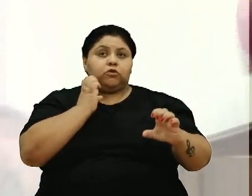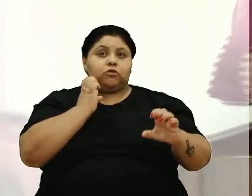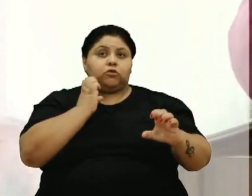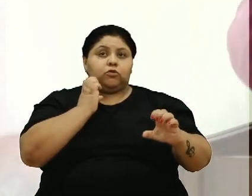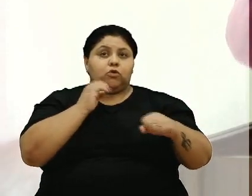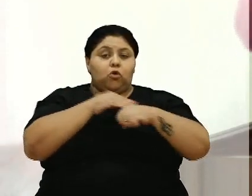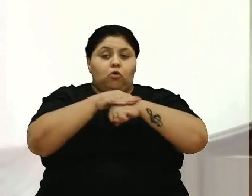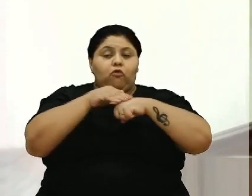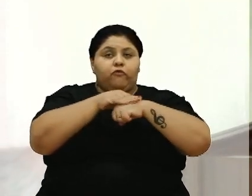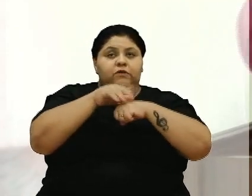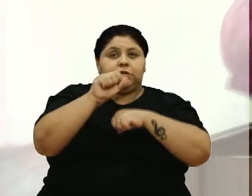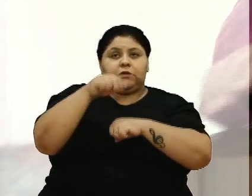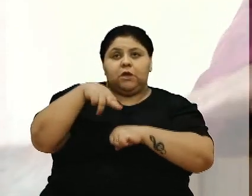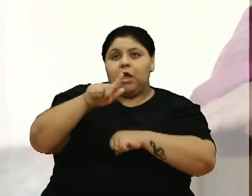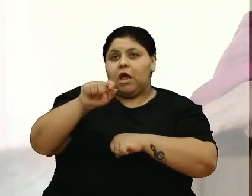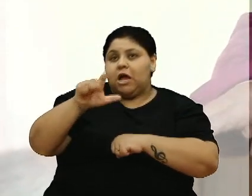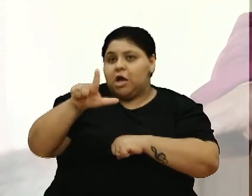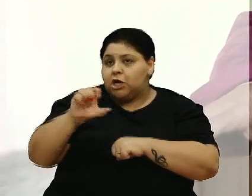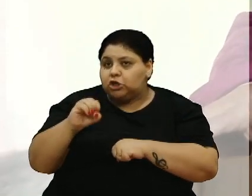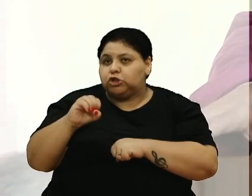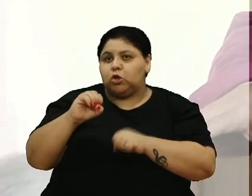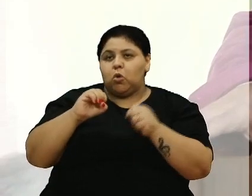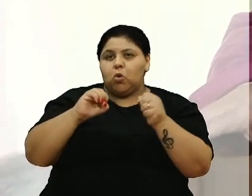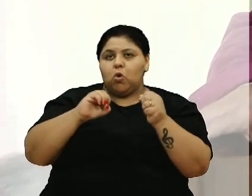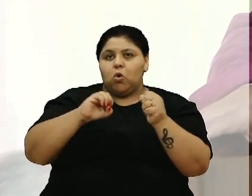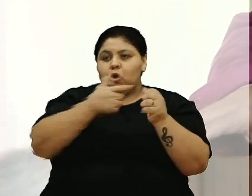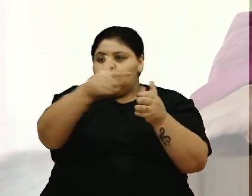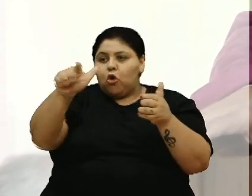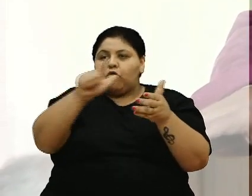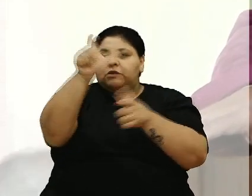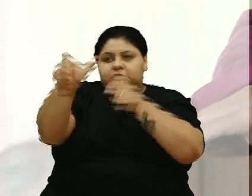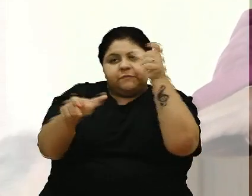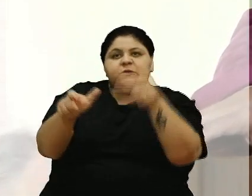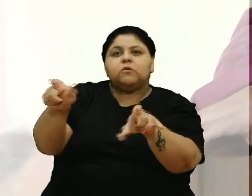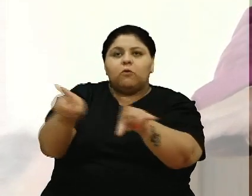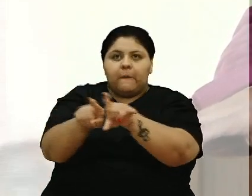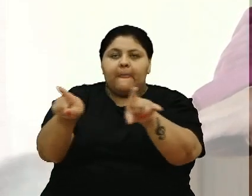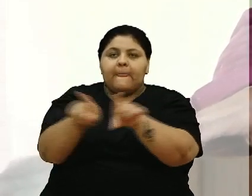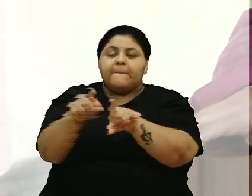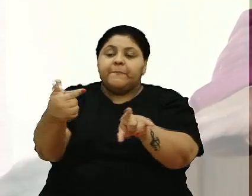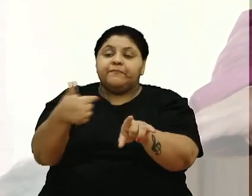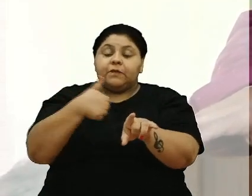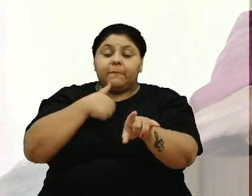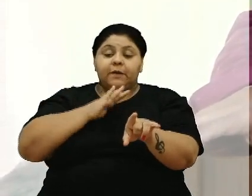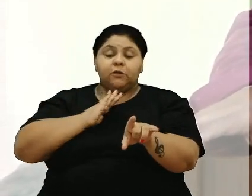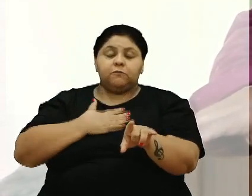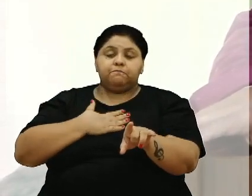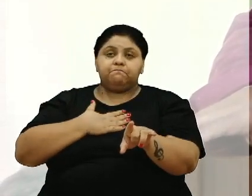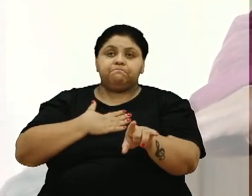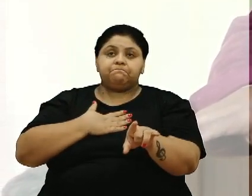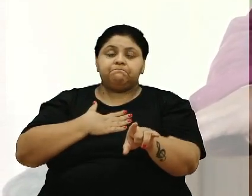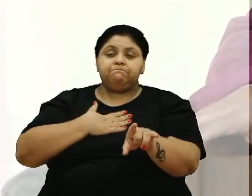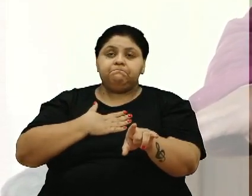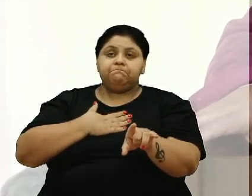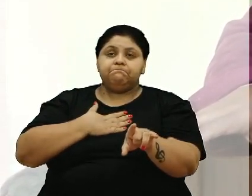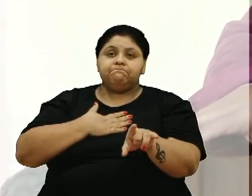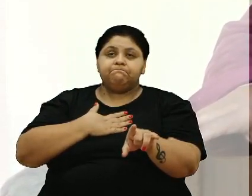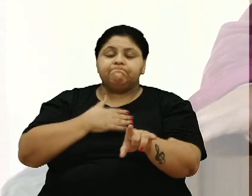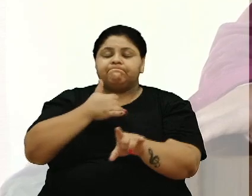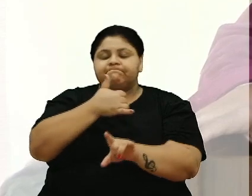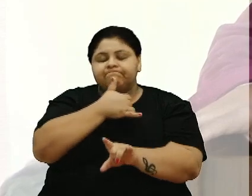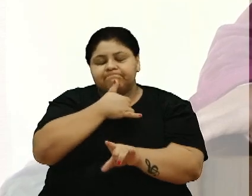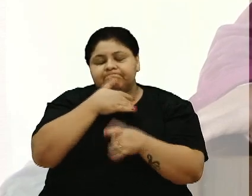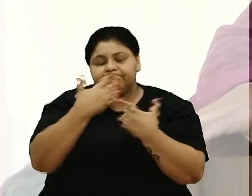conversando com o Anjo, conversando com o Marilete, mas isso aí para nós isso nos deixa bastante chateado